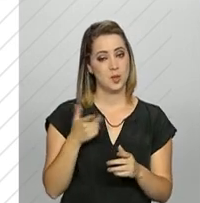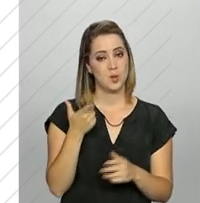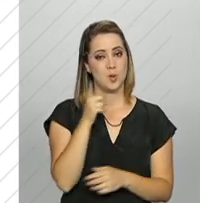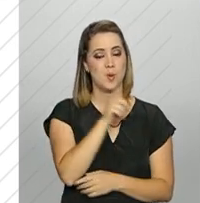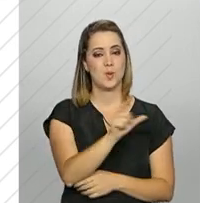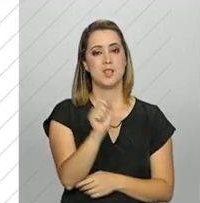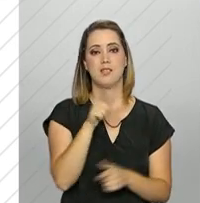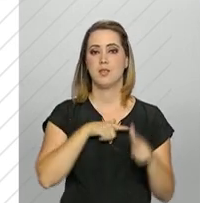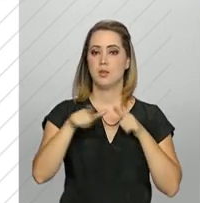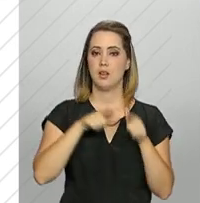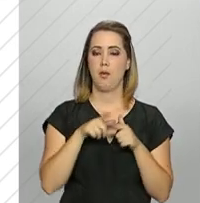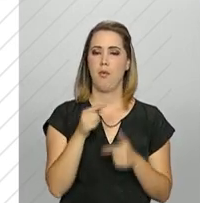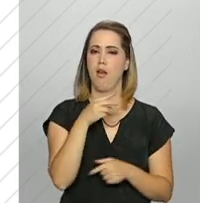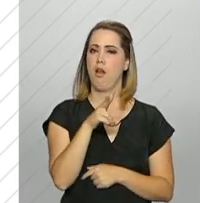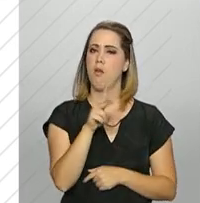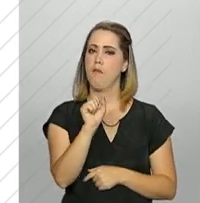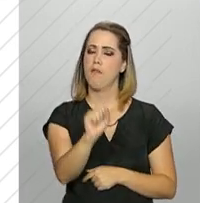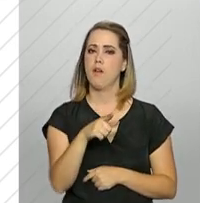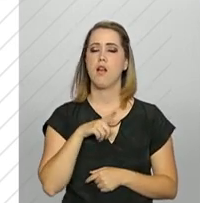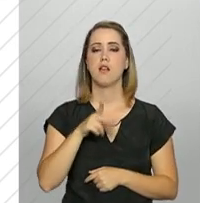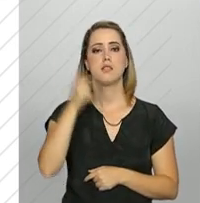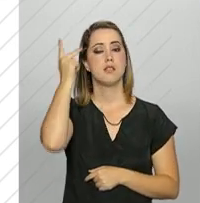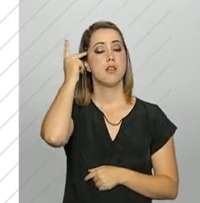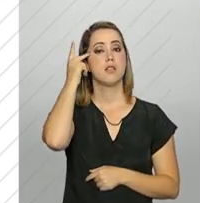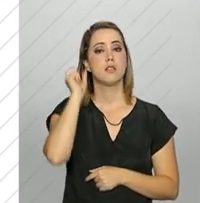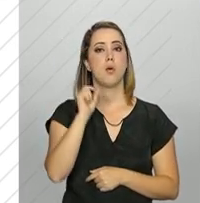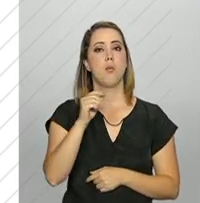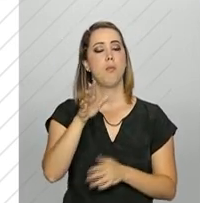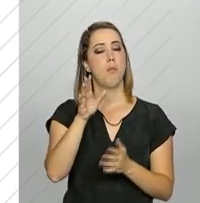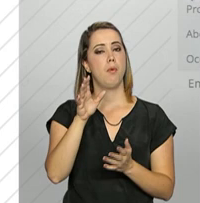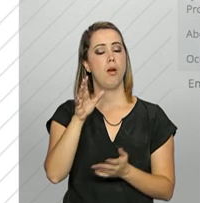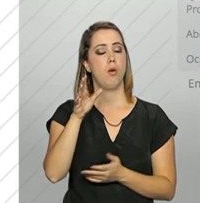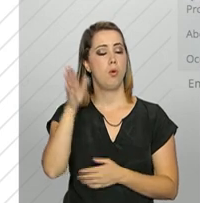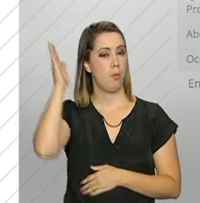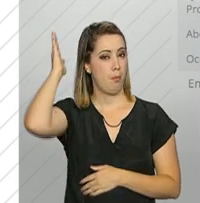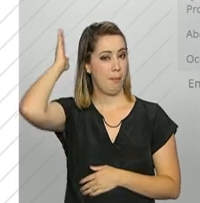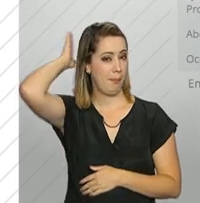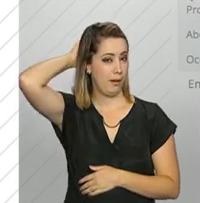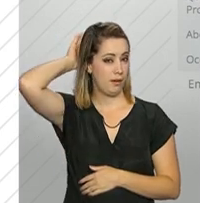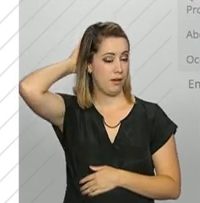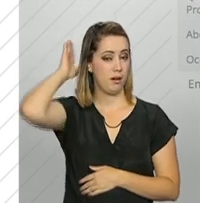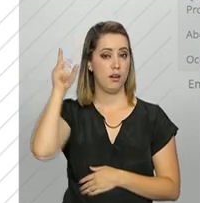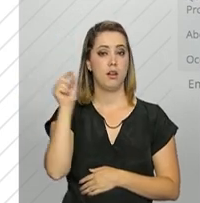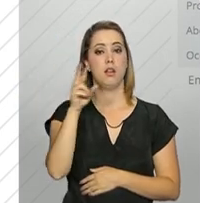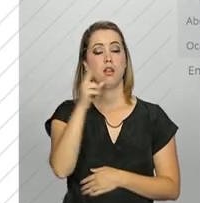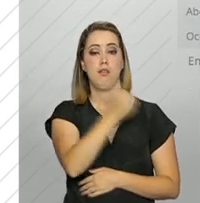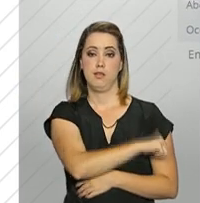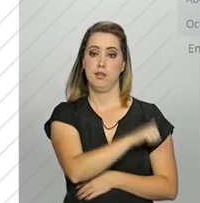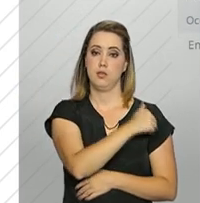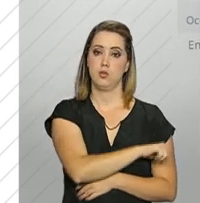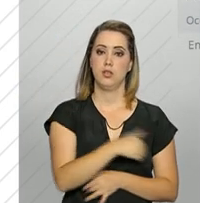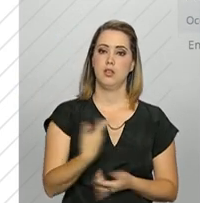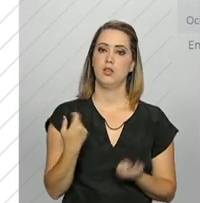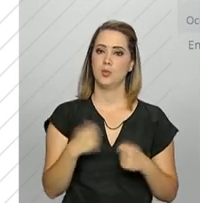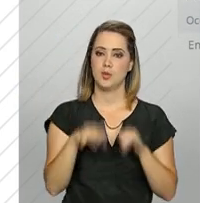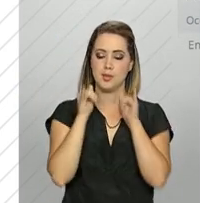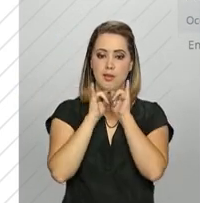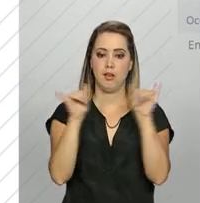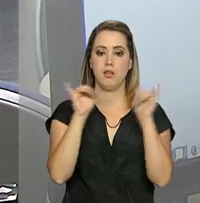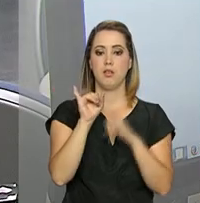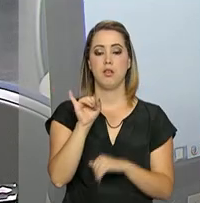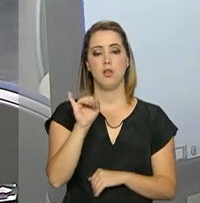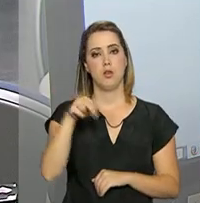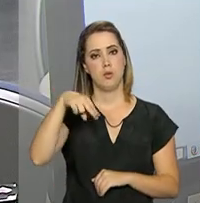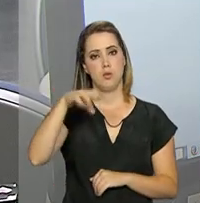Os estados com mais vagas são São Paulo, Paraná e Rio de Janeiro. Para que as empresas anunciem no portal, o CINE